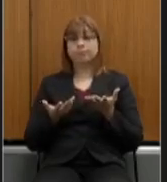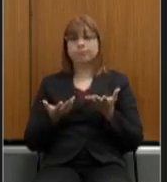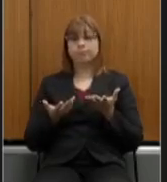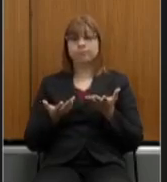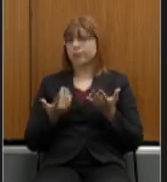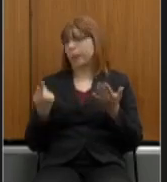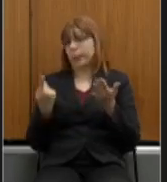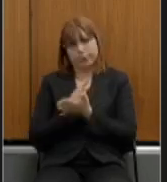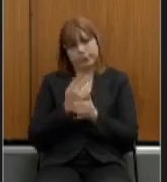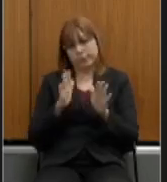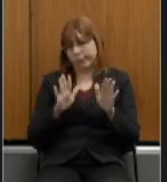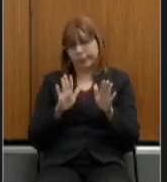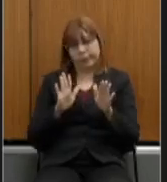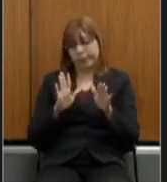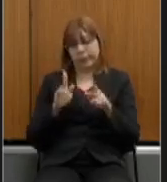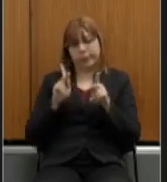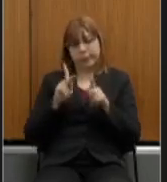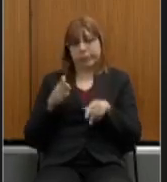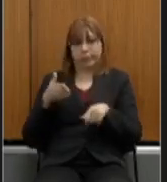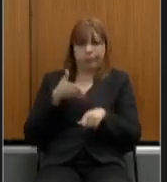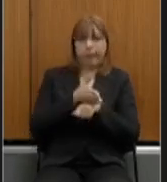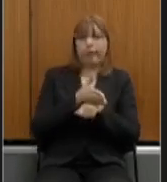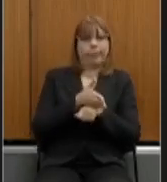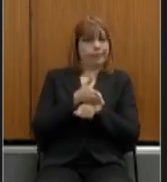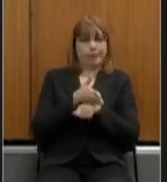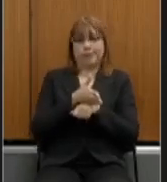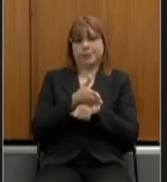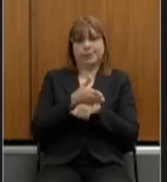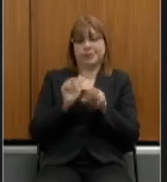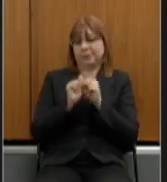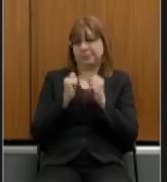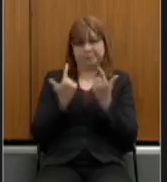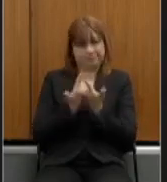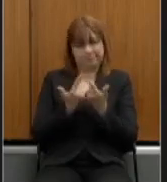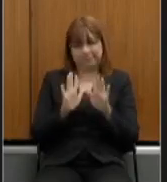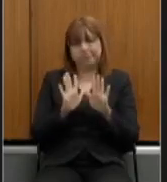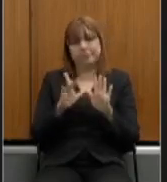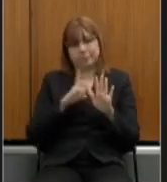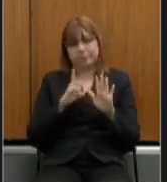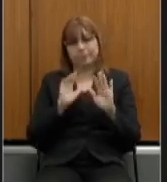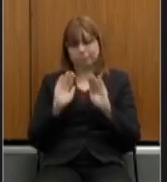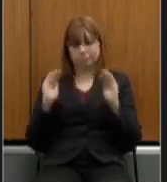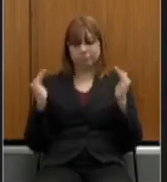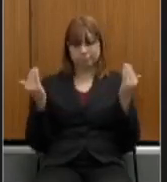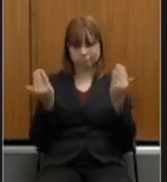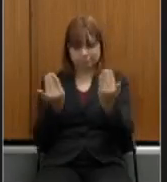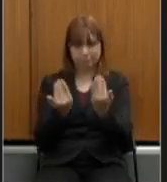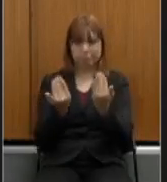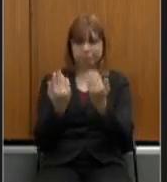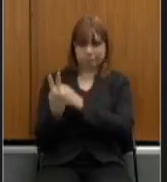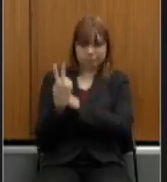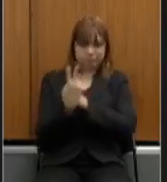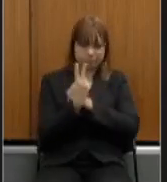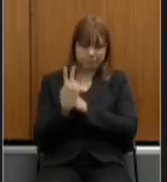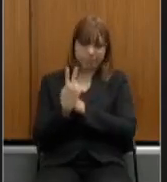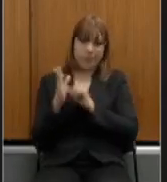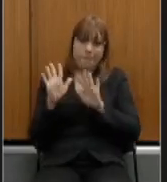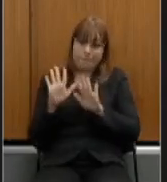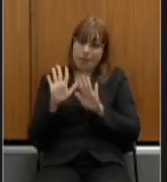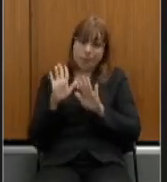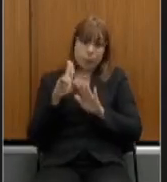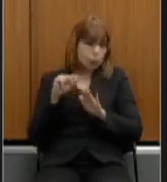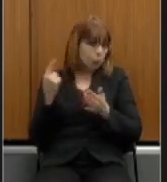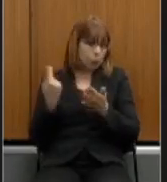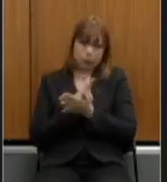do plenário da assembleia nós colocamos até a proteção cercamento frente ao parlamento mas nunca tivemos